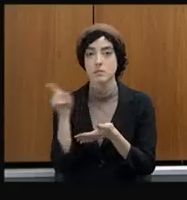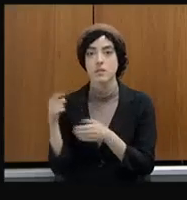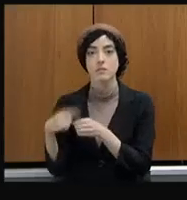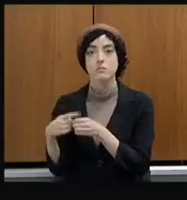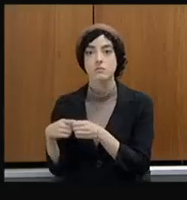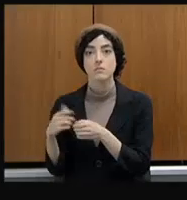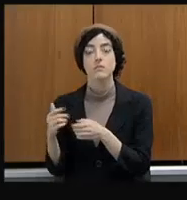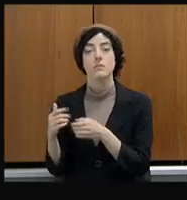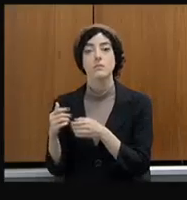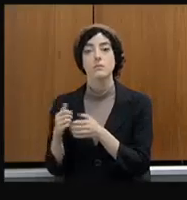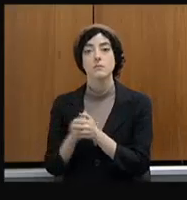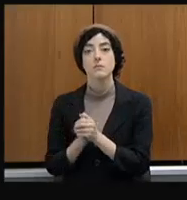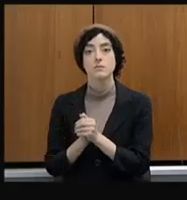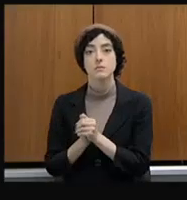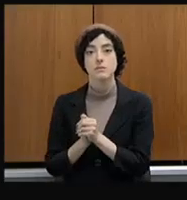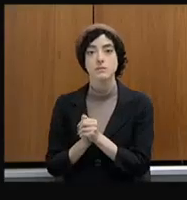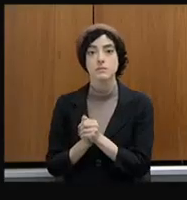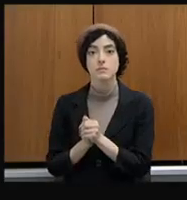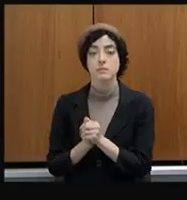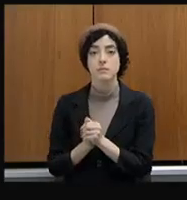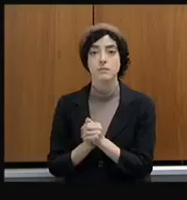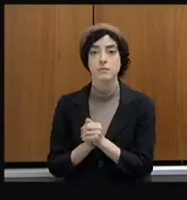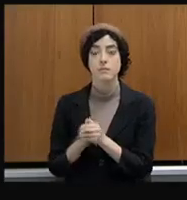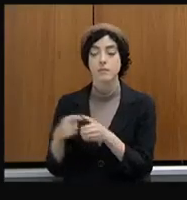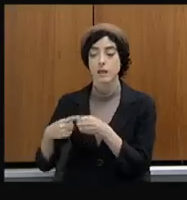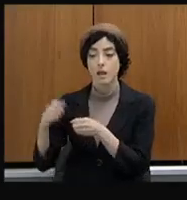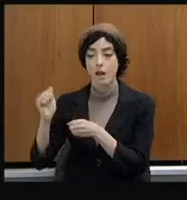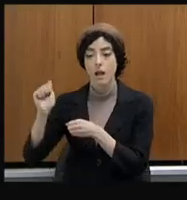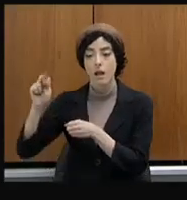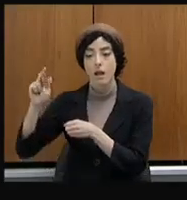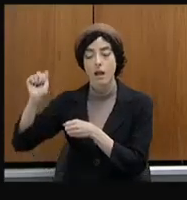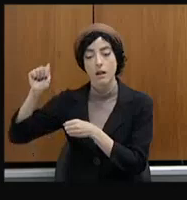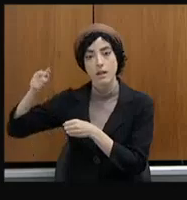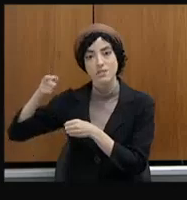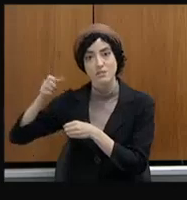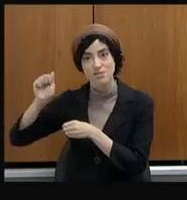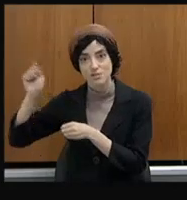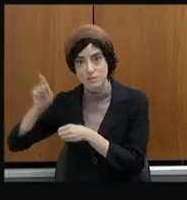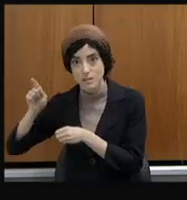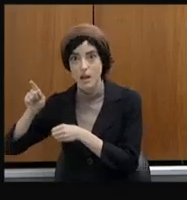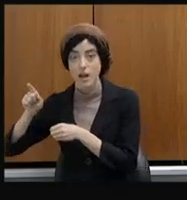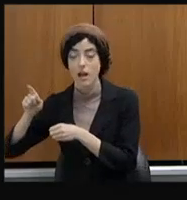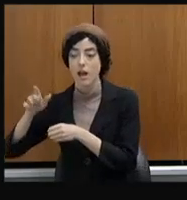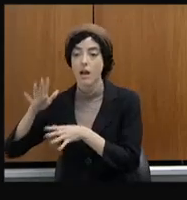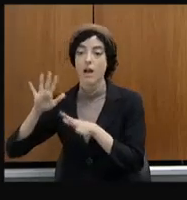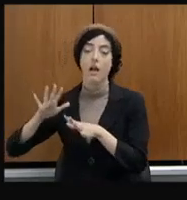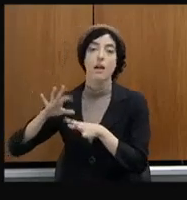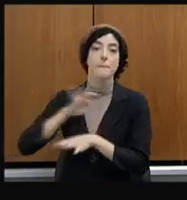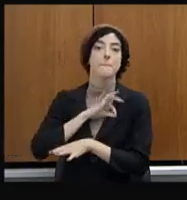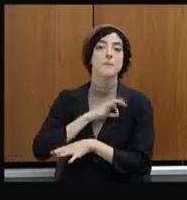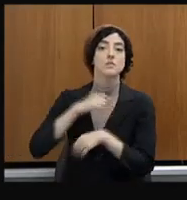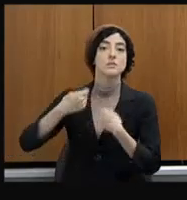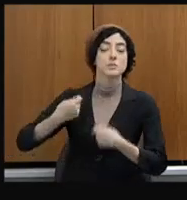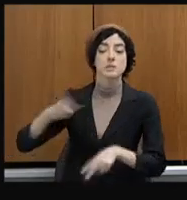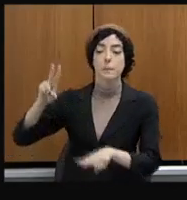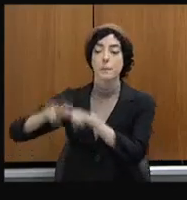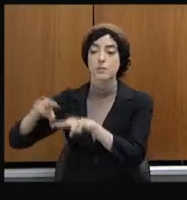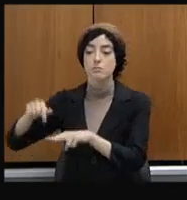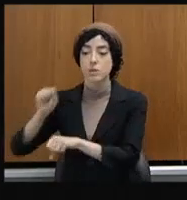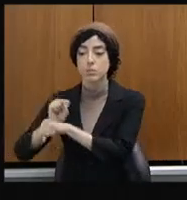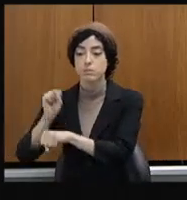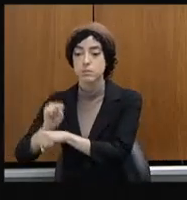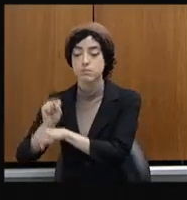polícia civil tem que deslocar para Sacramento para levar o preso no outro dia. Olha, gente, o raciocínio é muito simples,